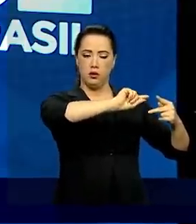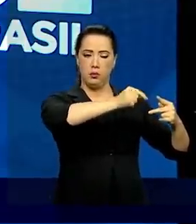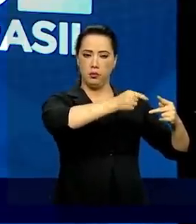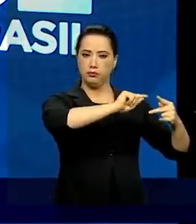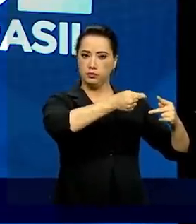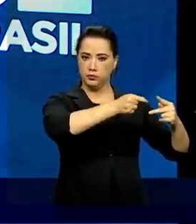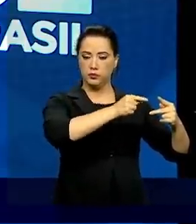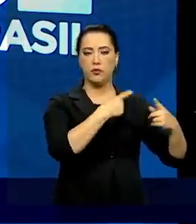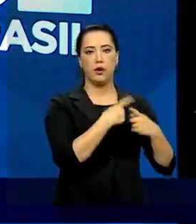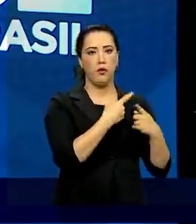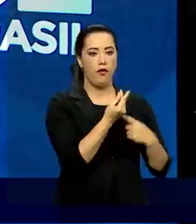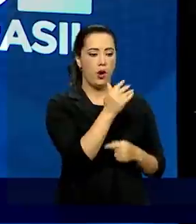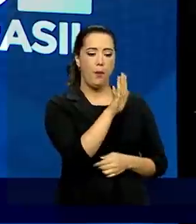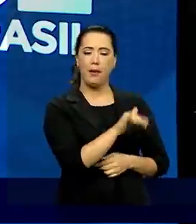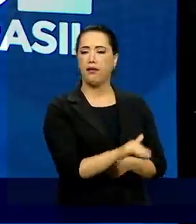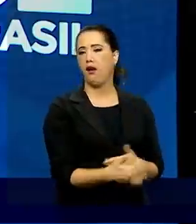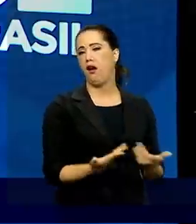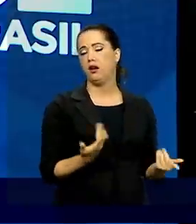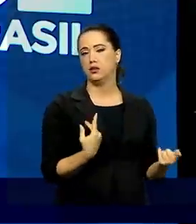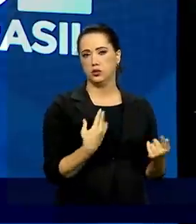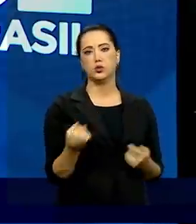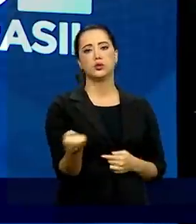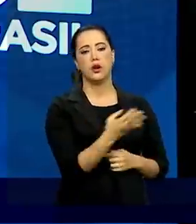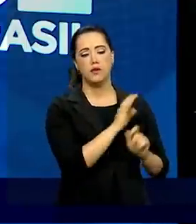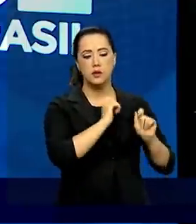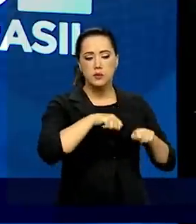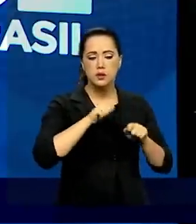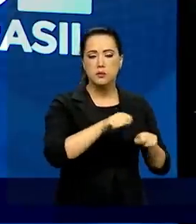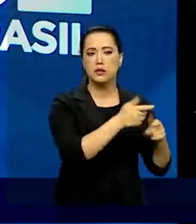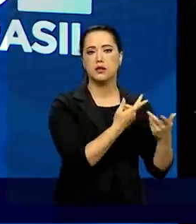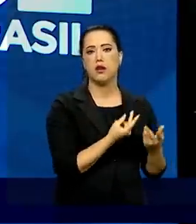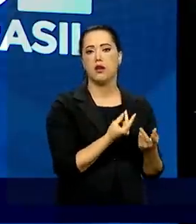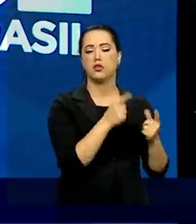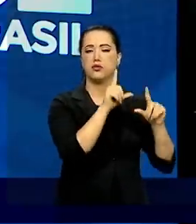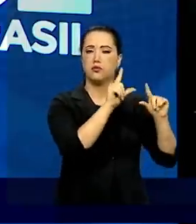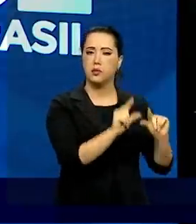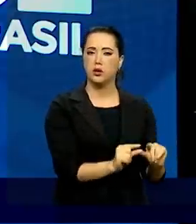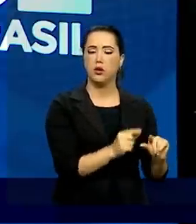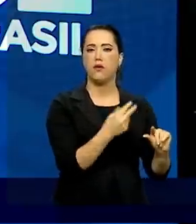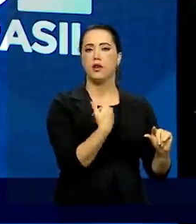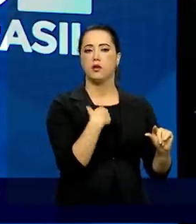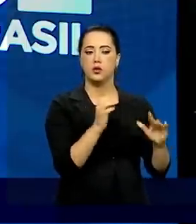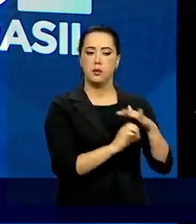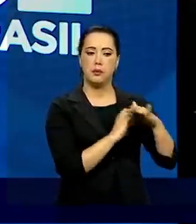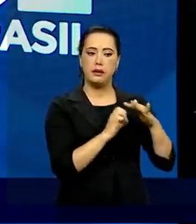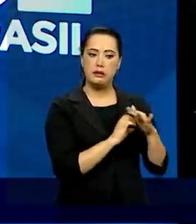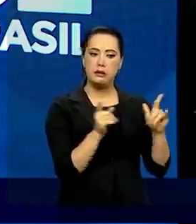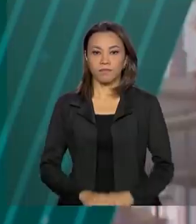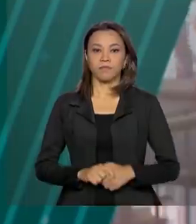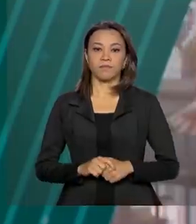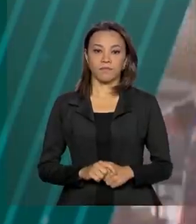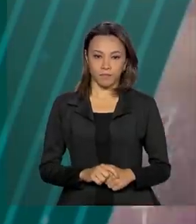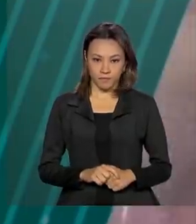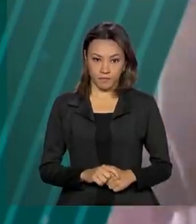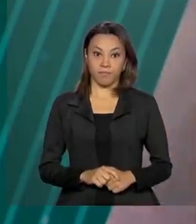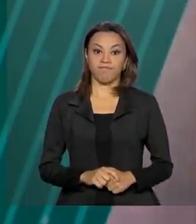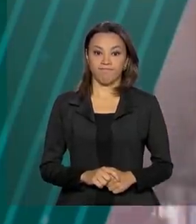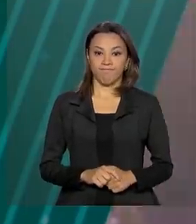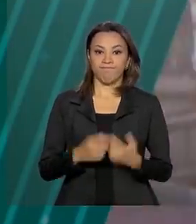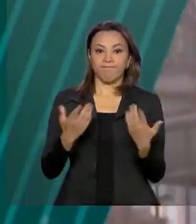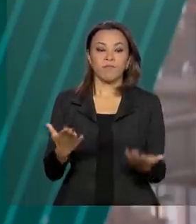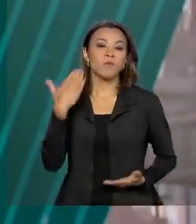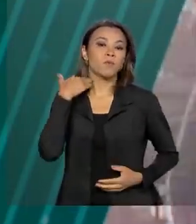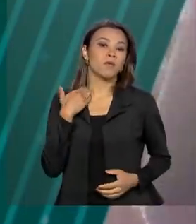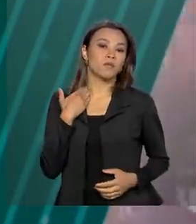transferência muito barata, vai gerar novos modelos de negócio, vai abaixar o custo operacional de pequenas empresas. A